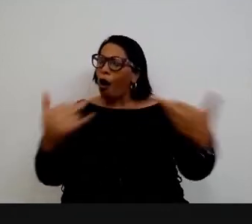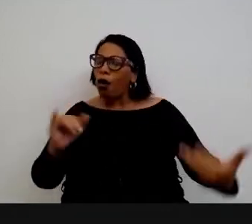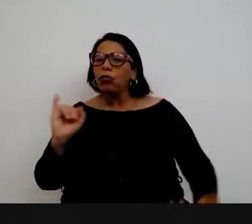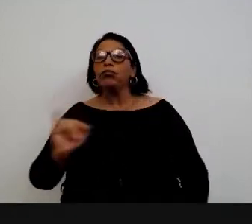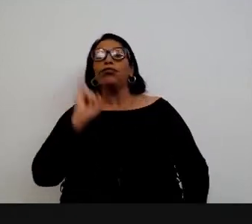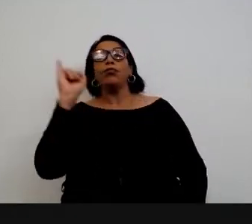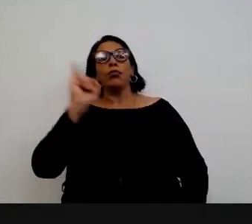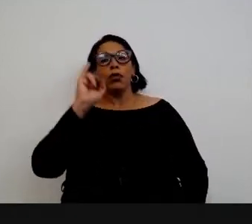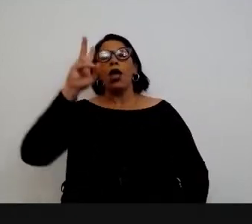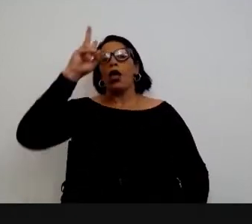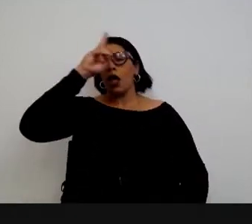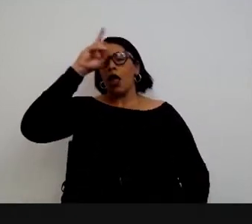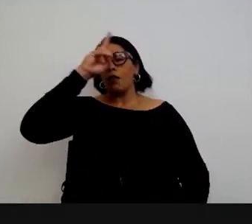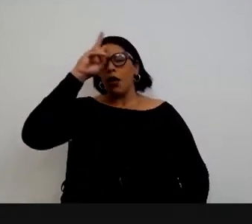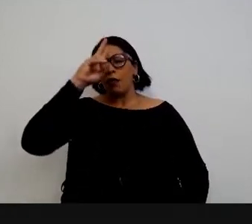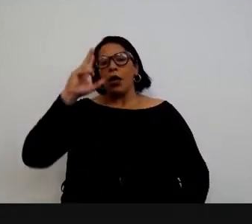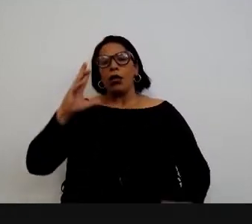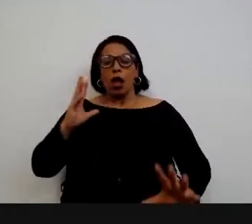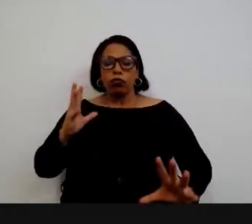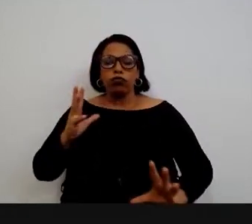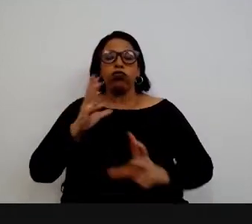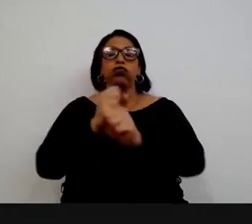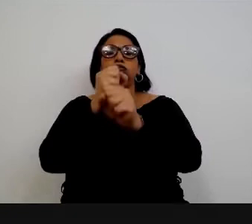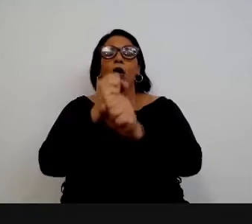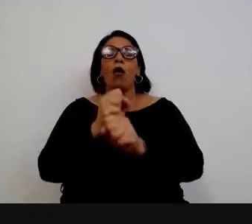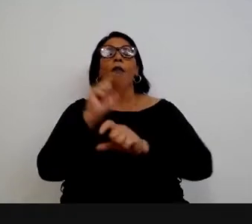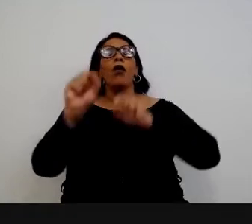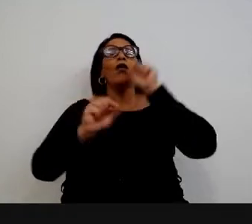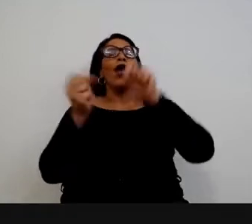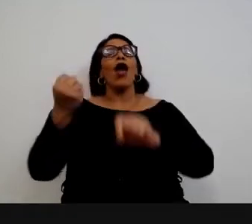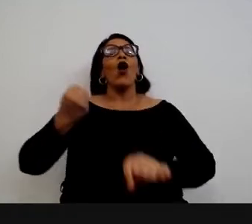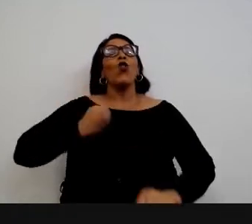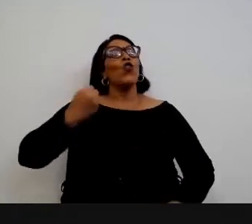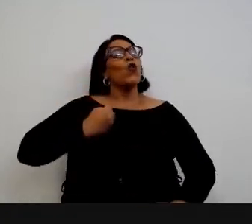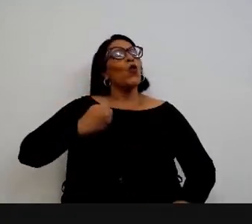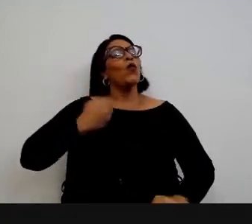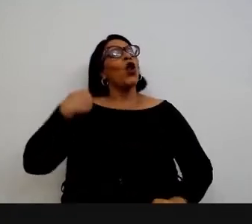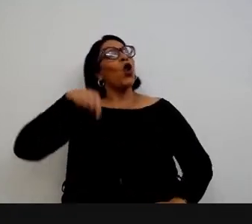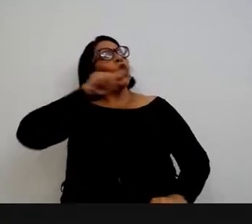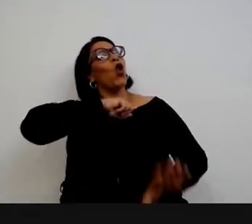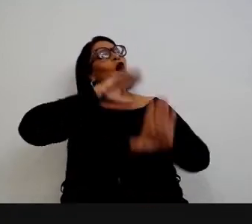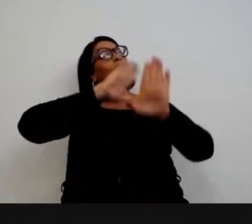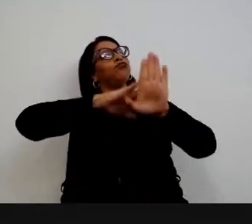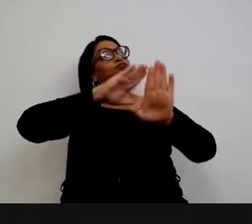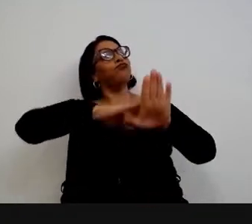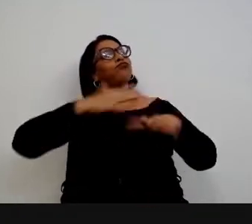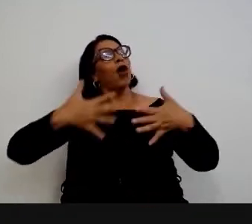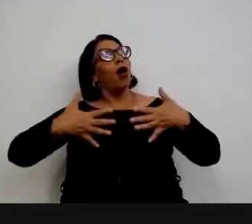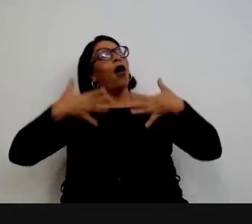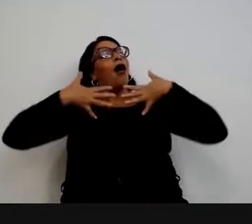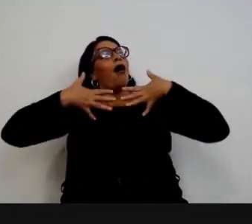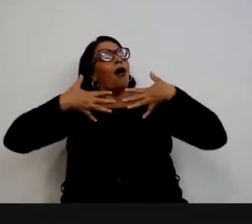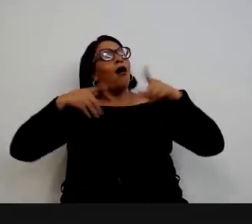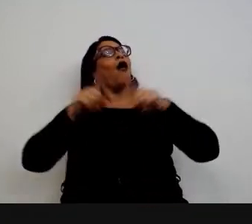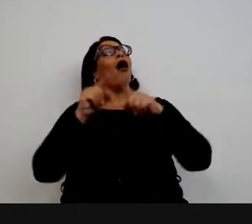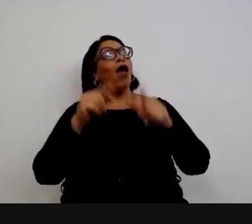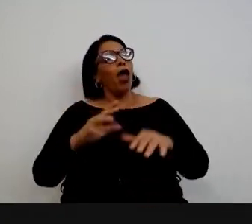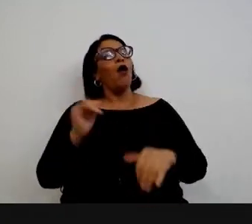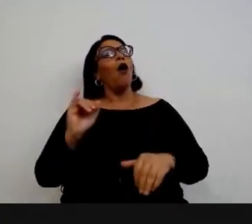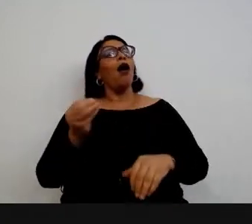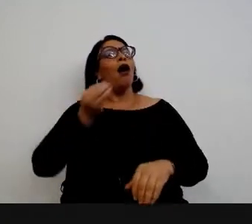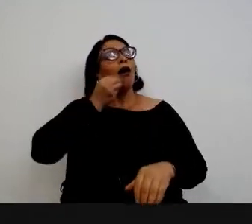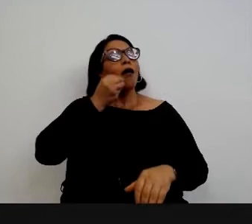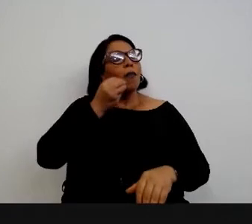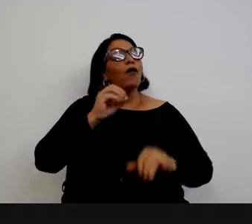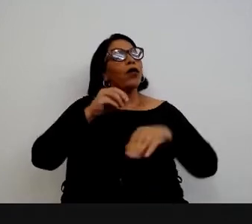tudo isso, toda essa construção nos levou a números que são motivo de muito orgulho. Eu gostaria de aproveitar também o momento para citar alguns.